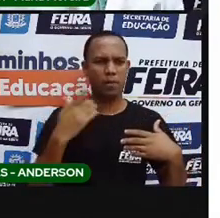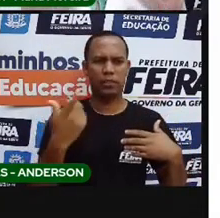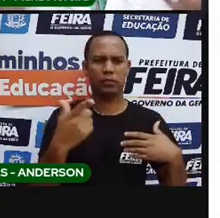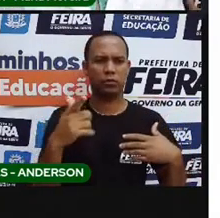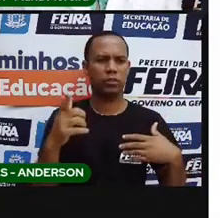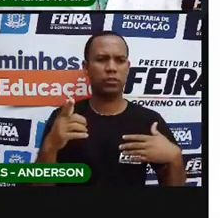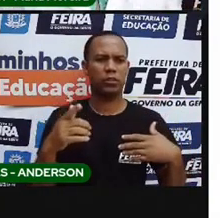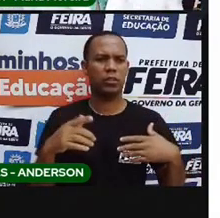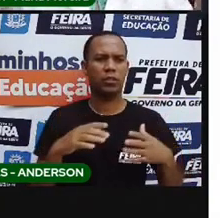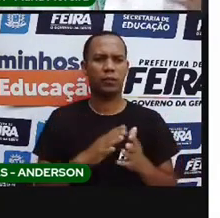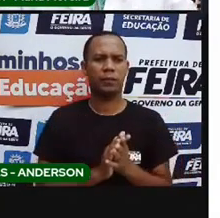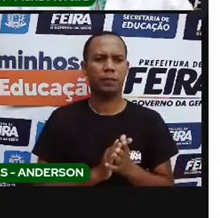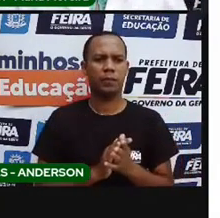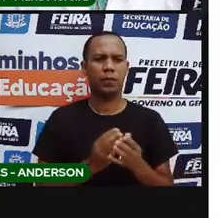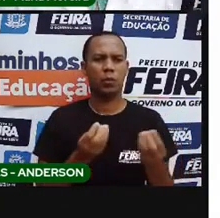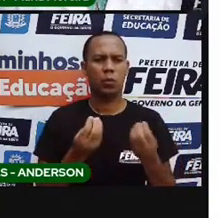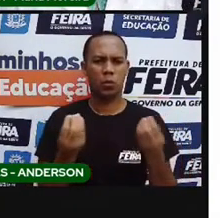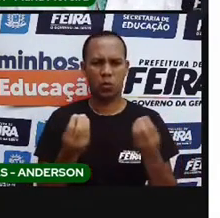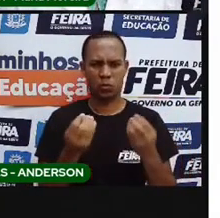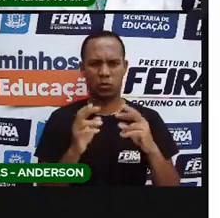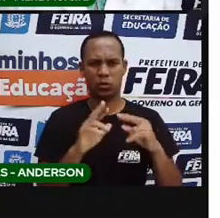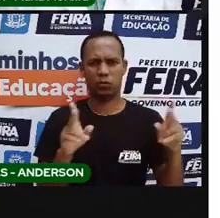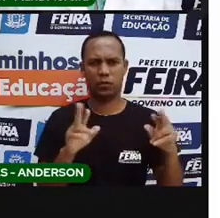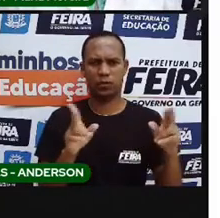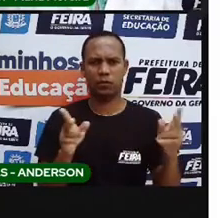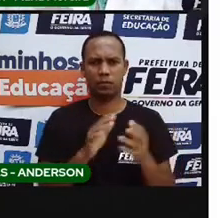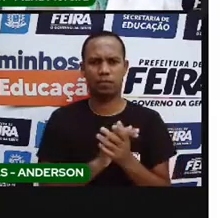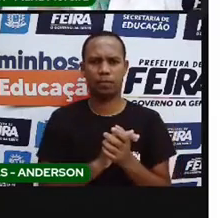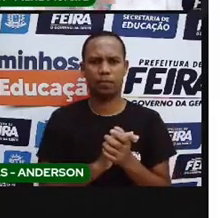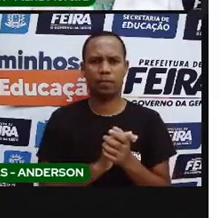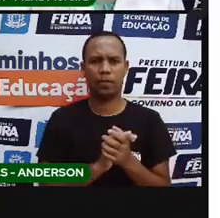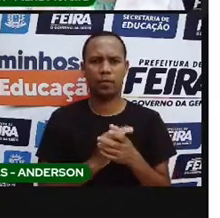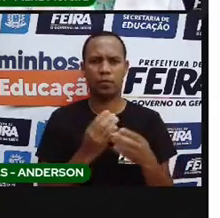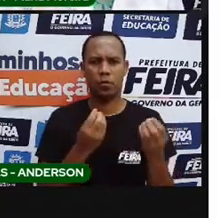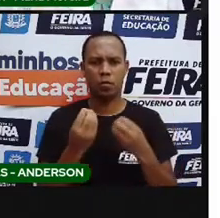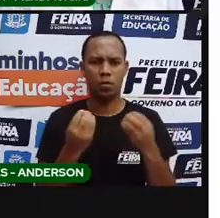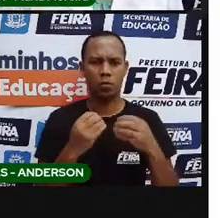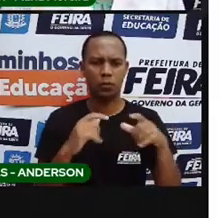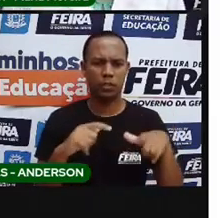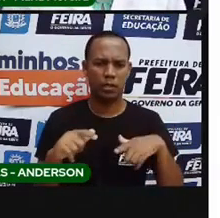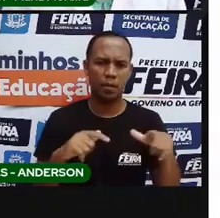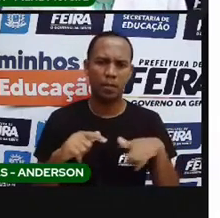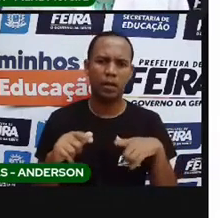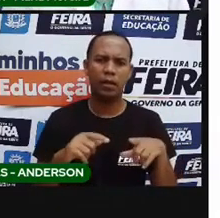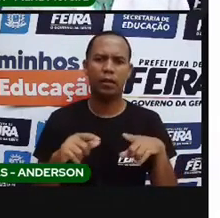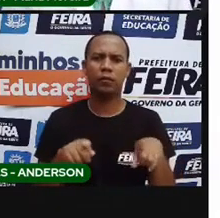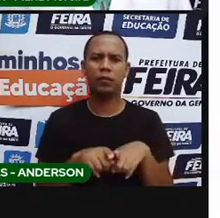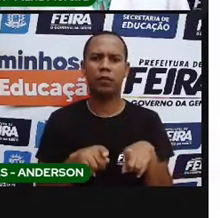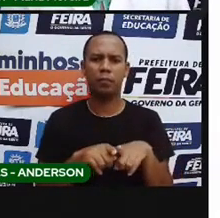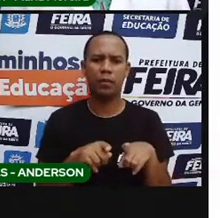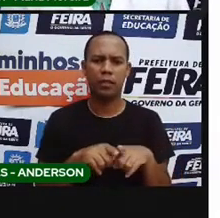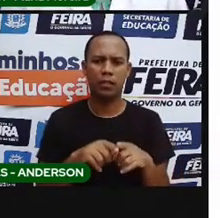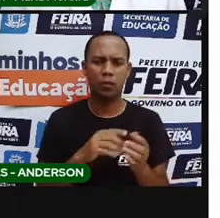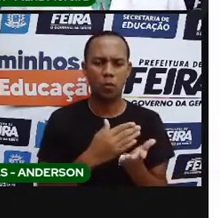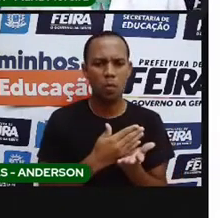estranham a cultura diferente, a forma de trabalho ser diferente. os portugueses começam a chamar esses indígenas